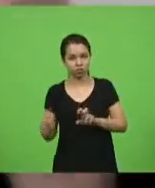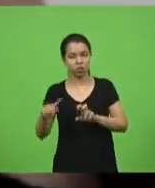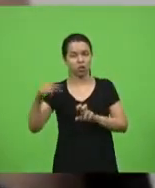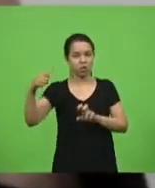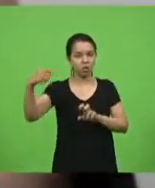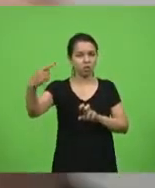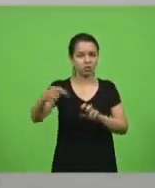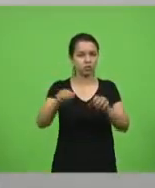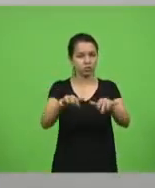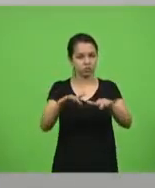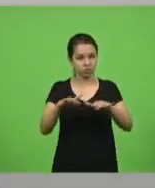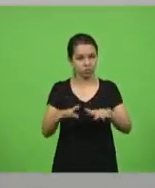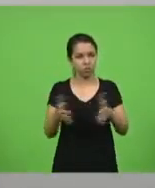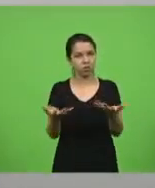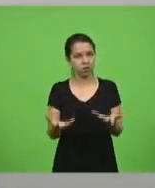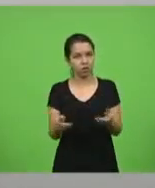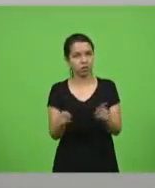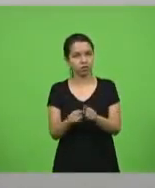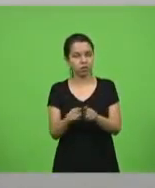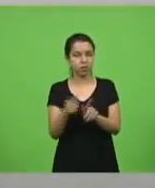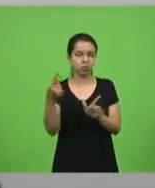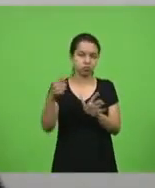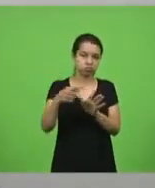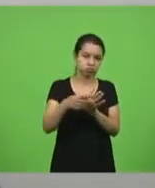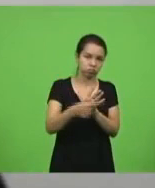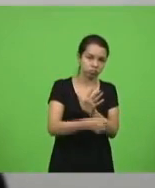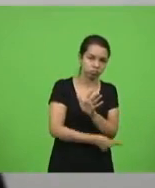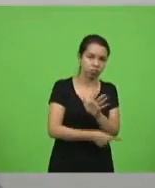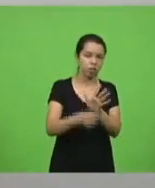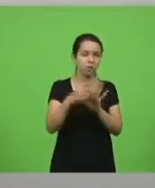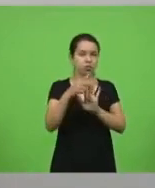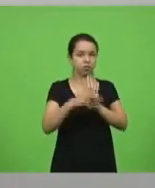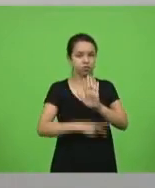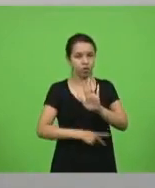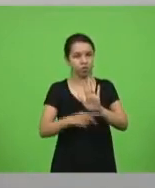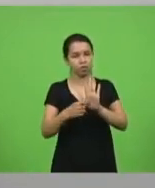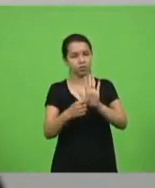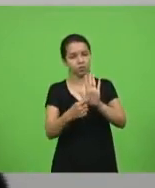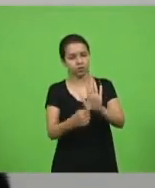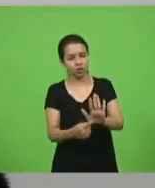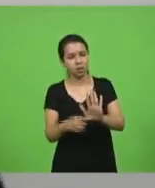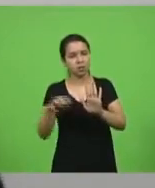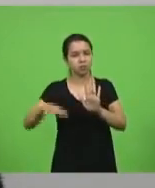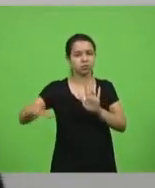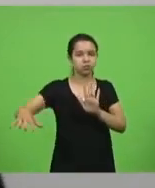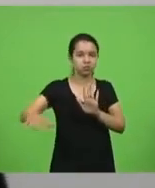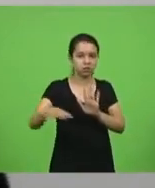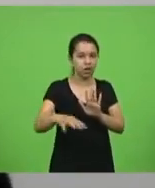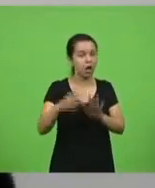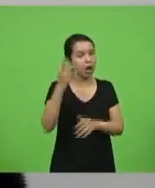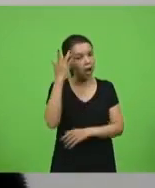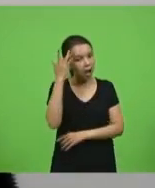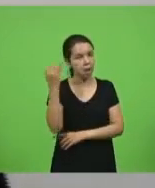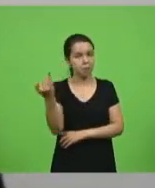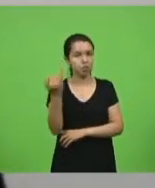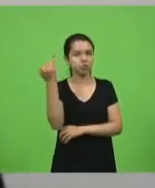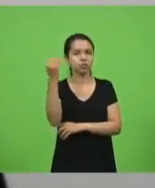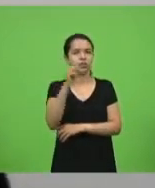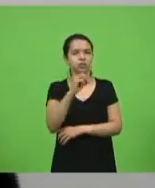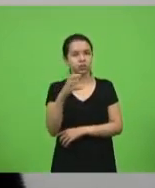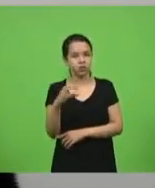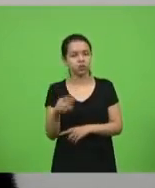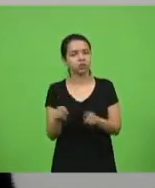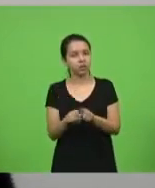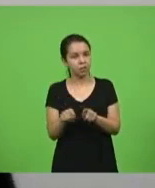eu quero, inclusive, aprofundar esse projeto que apresentei para esses setores que citei, acho importante, a Santa Catarina também tem